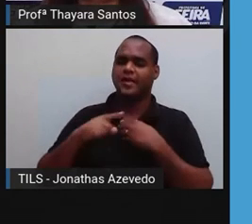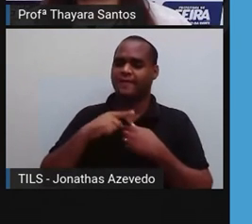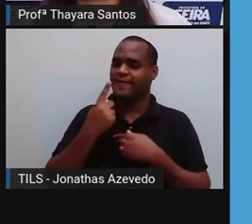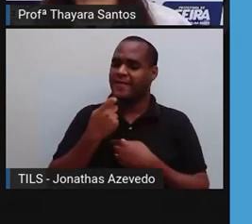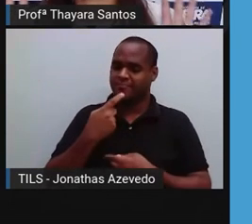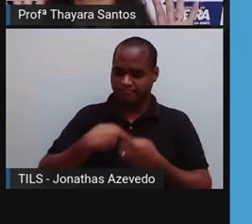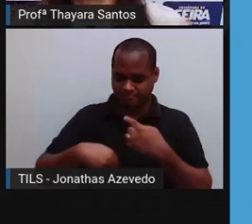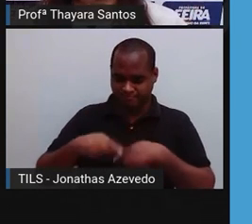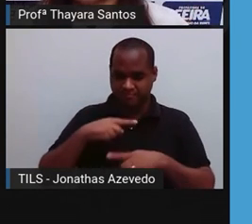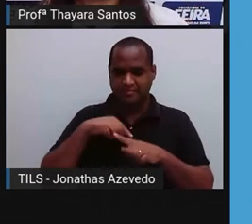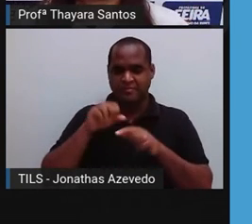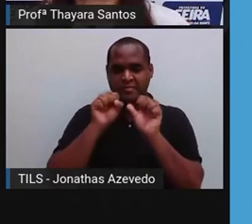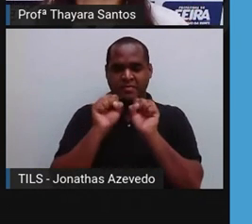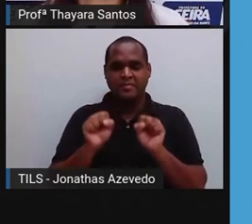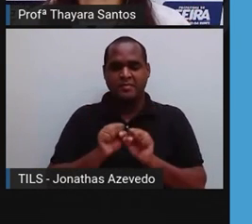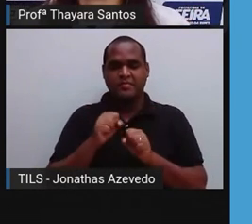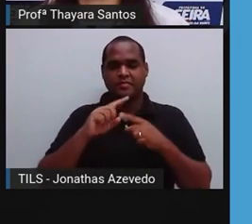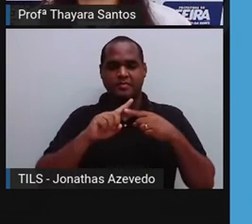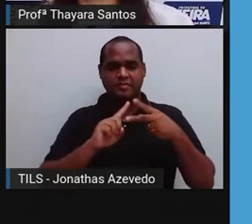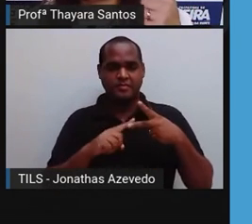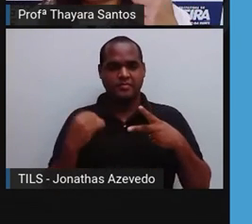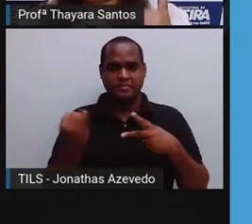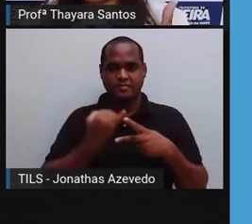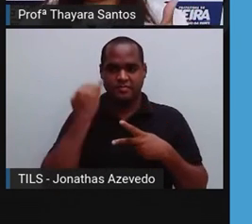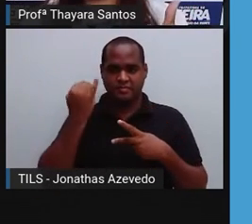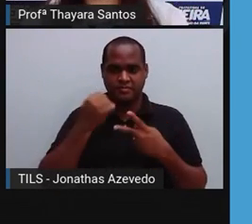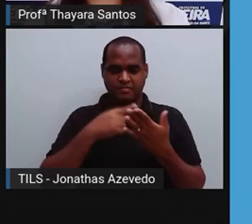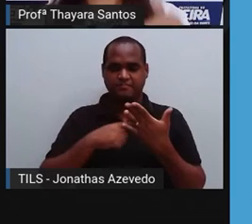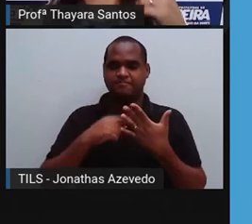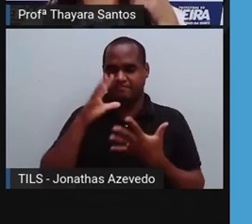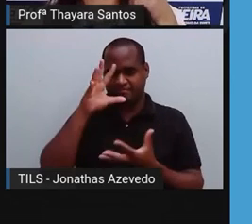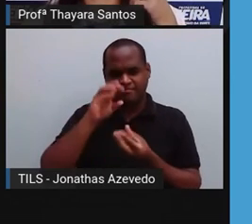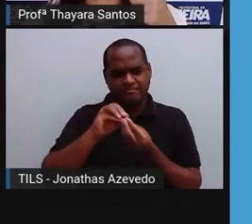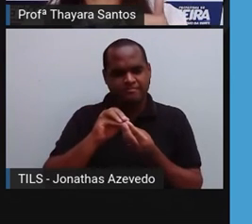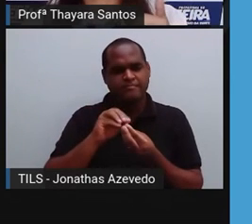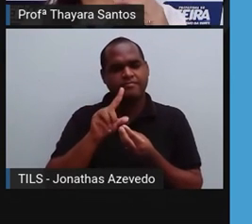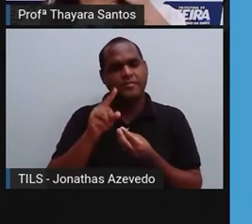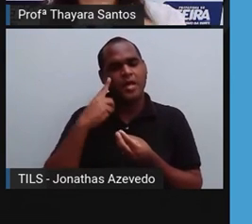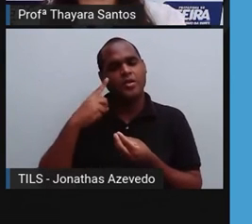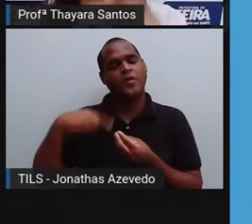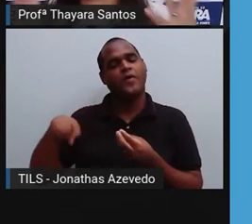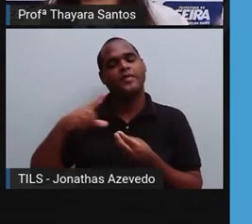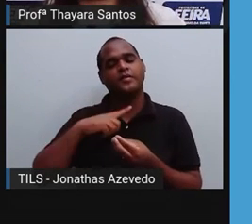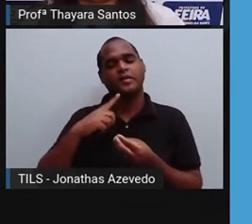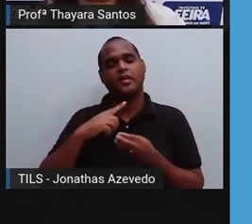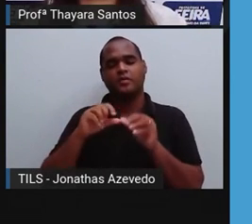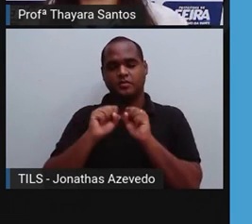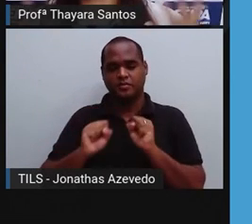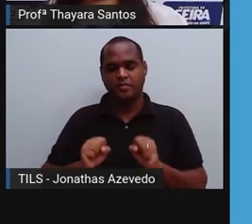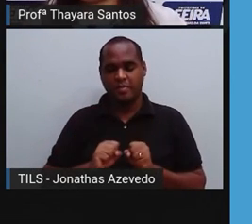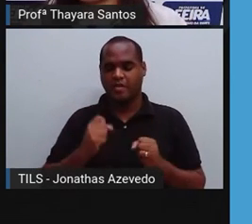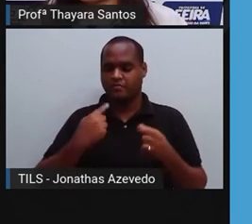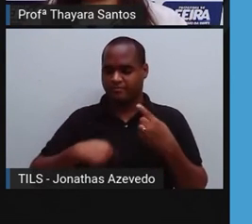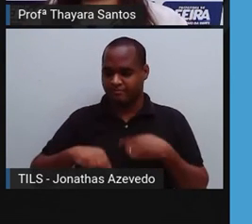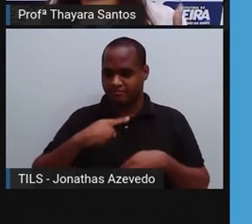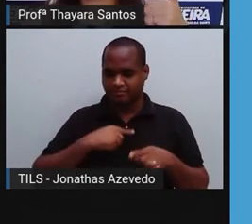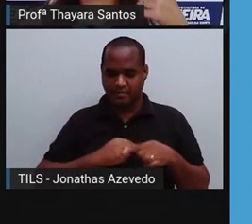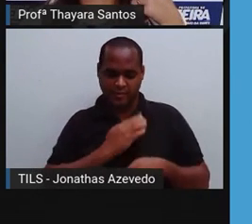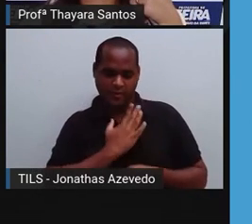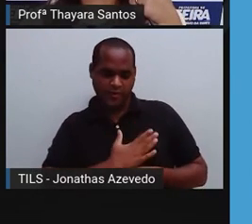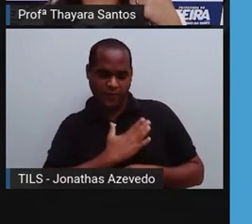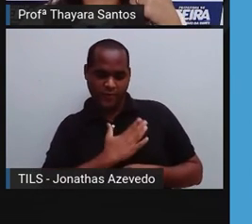os dois sistemas são muito importantes para o nosso corpo. Recapitulando, a gente faz, no nosso sistema circulatório cardiovascular,